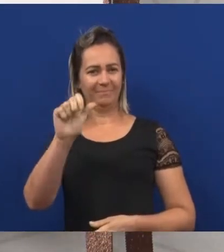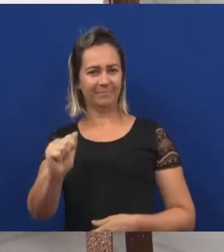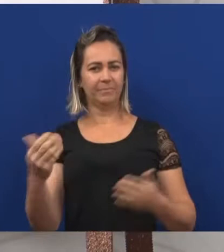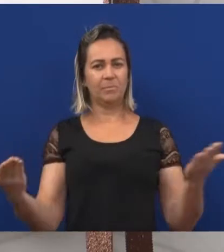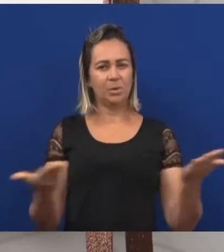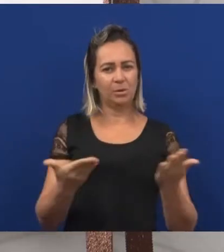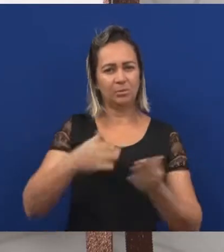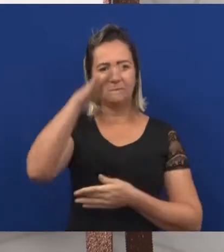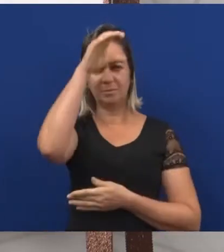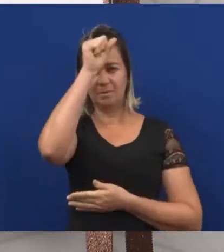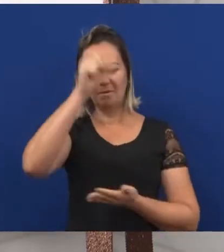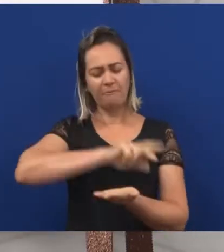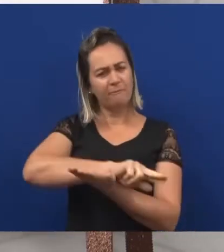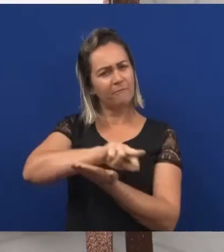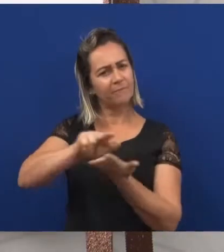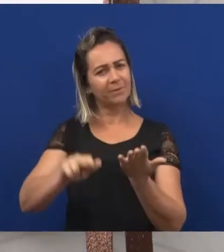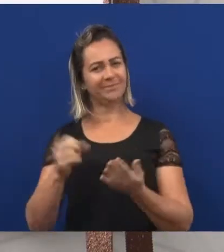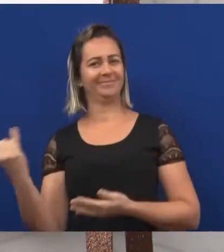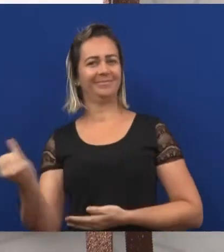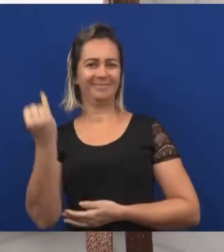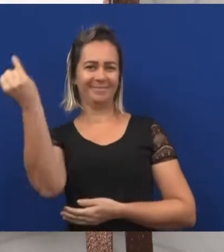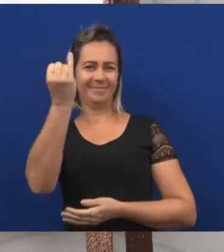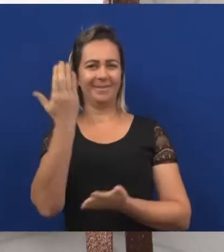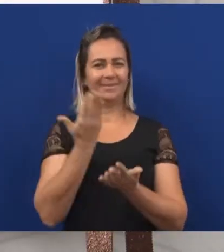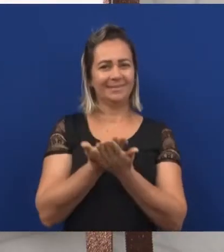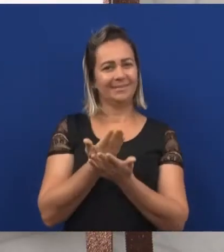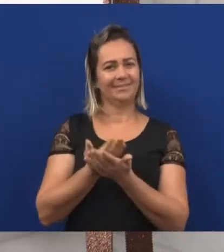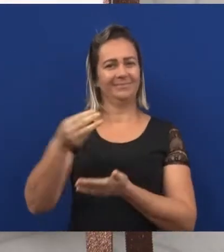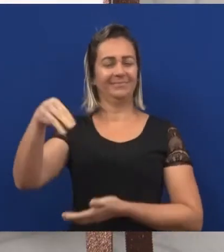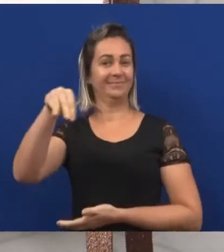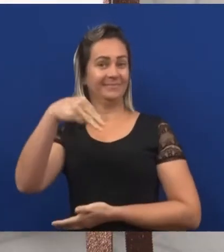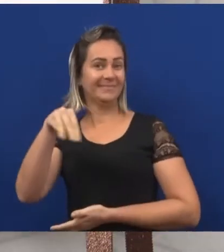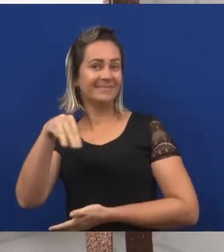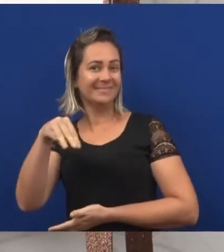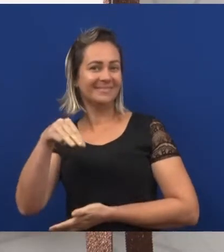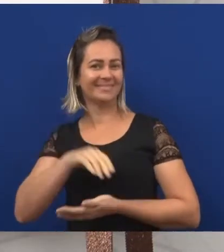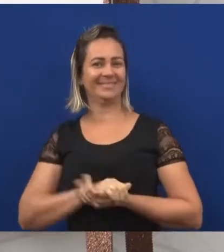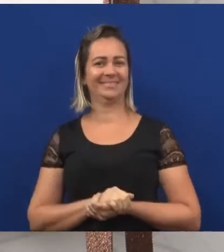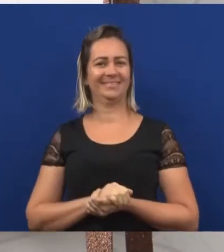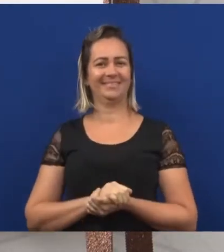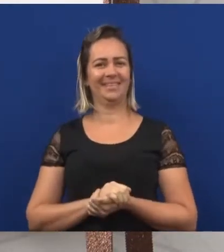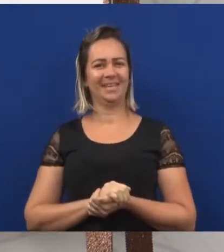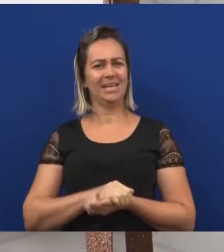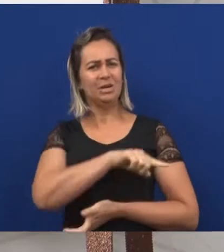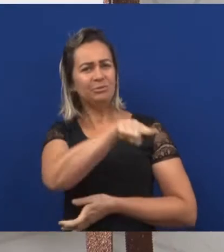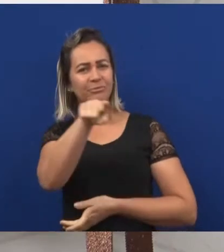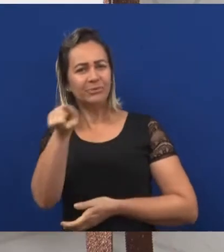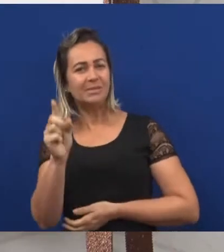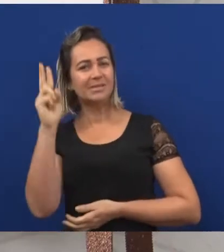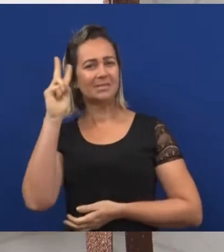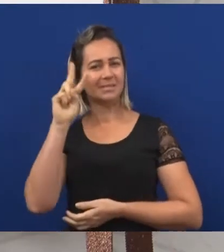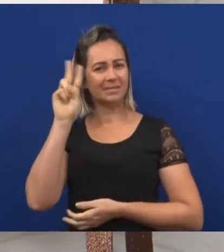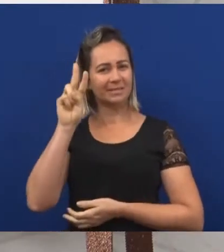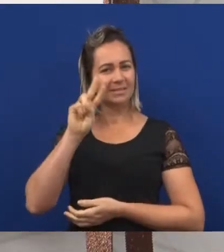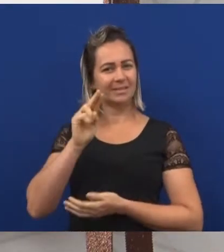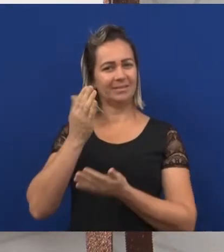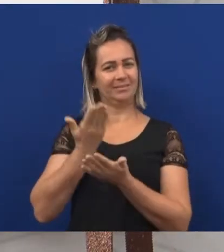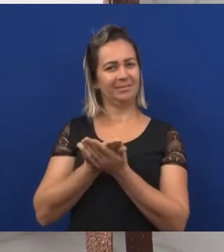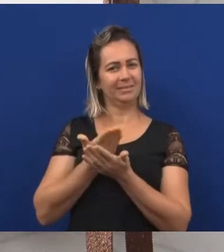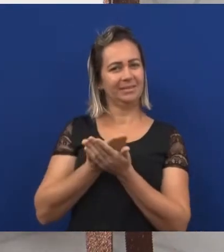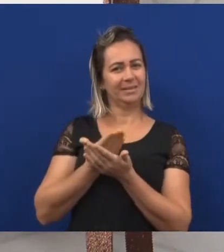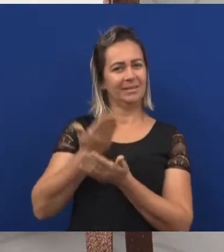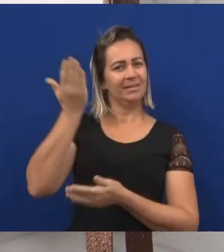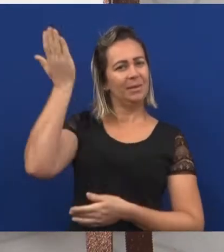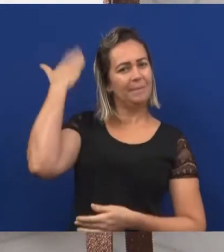coisas importantes nessa aula de matemática. Vocês se lembram que na aula de